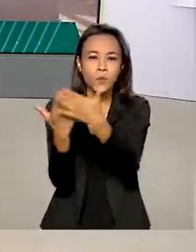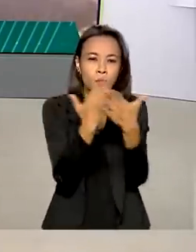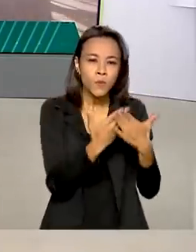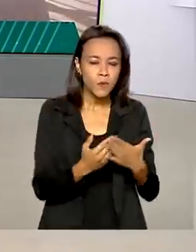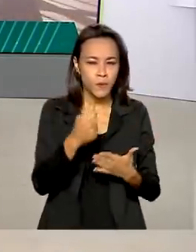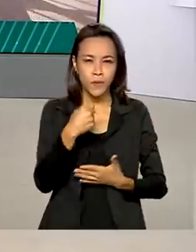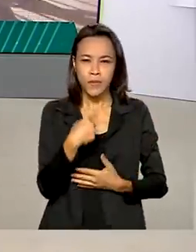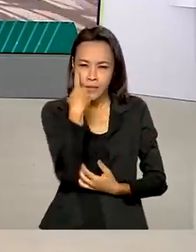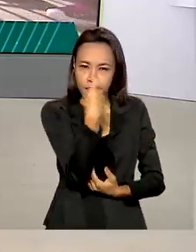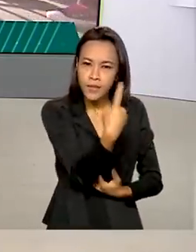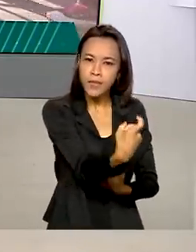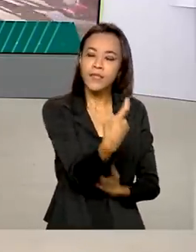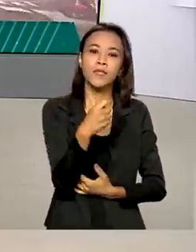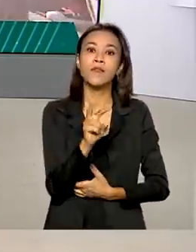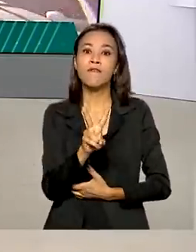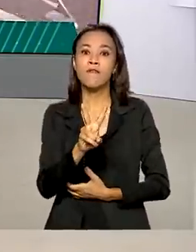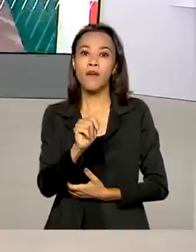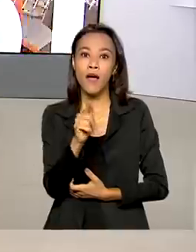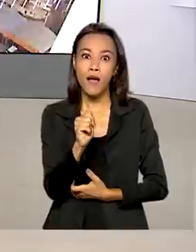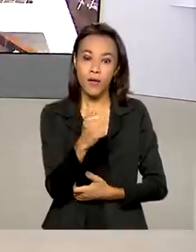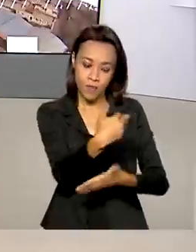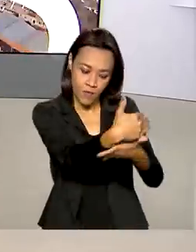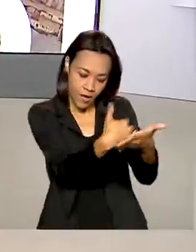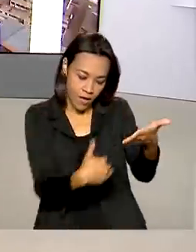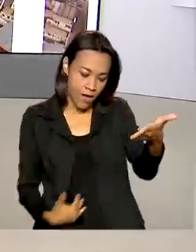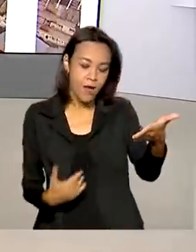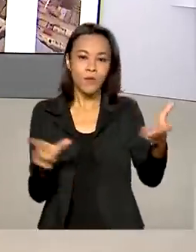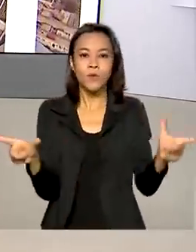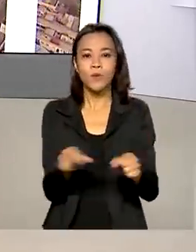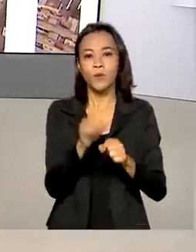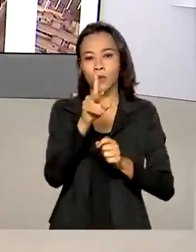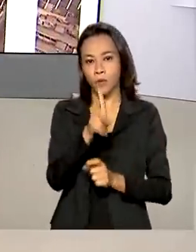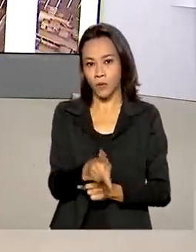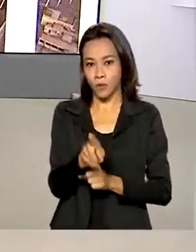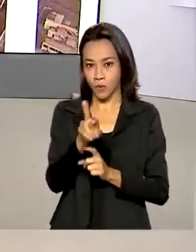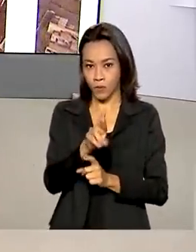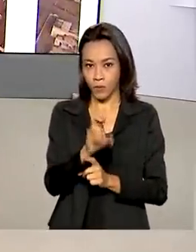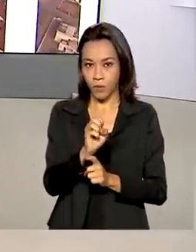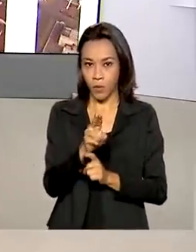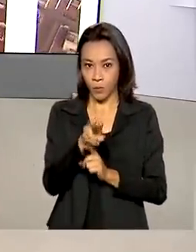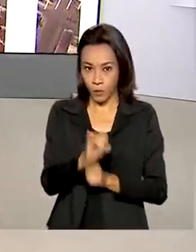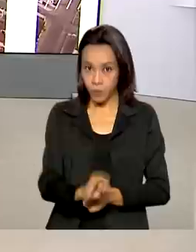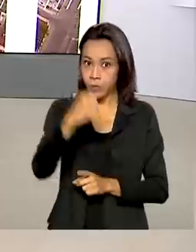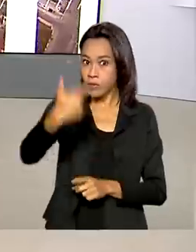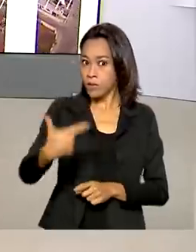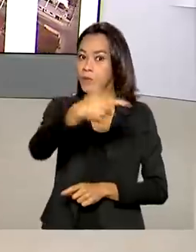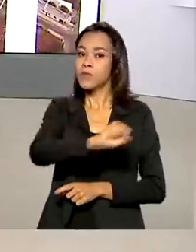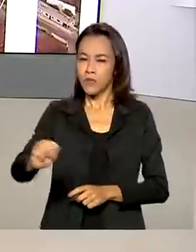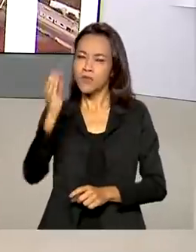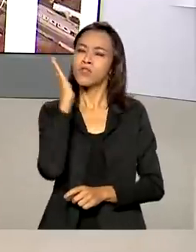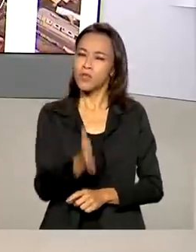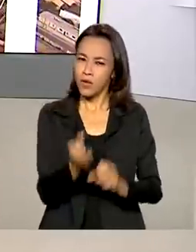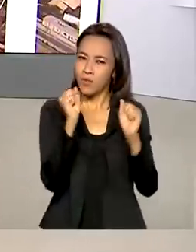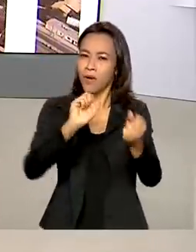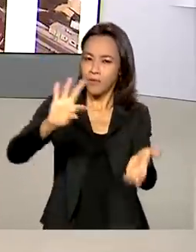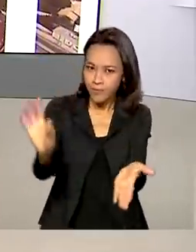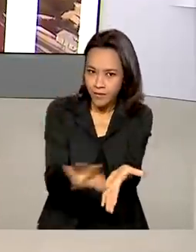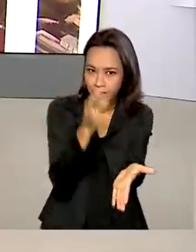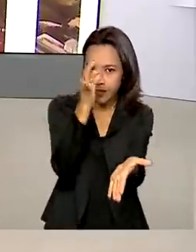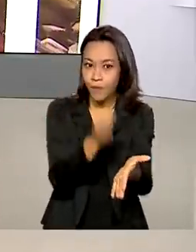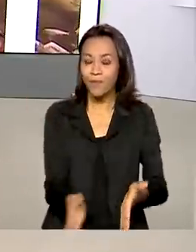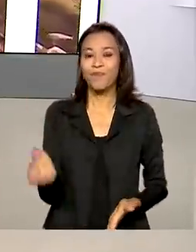nas vagas da lista de espera do ProUni, o programa Universidade para Todos, para o segundo semestre, já podem fazer a inscrição.